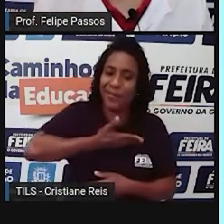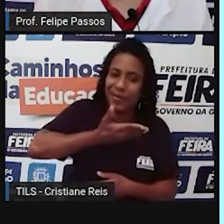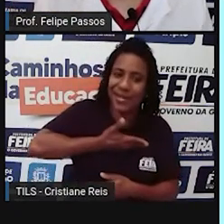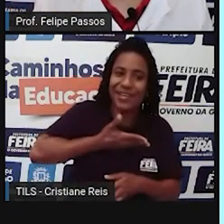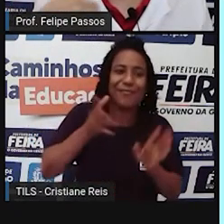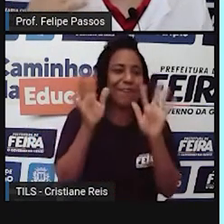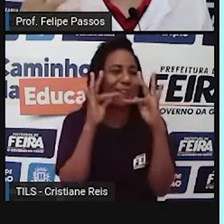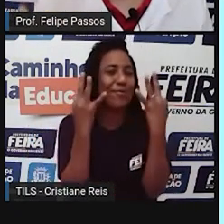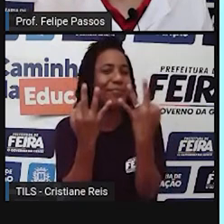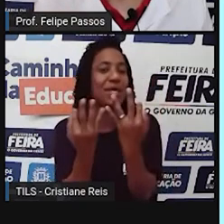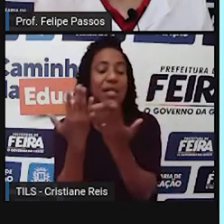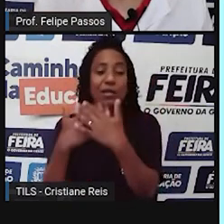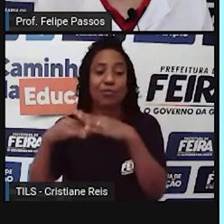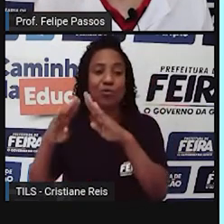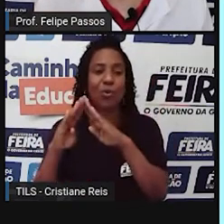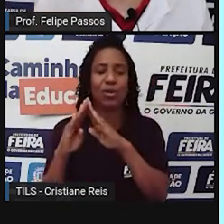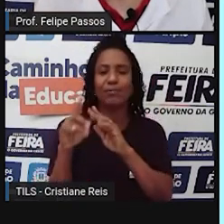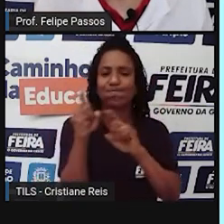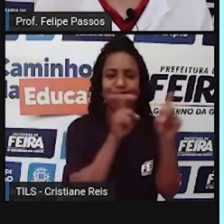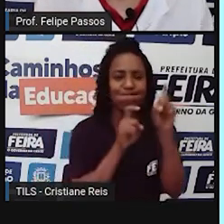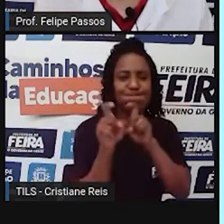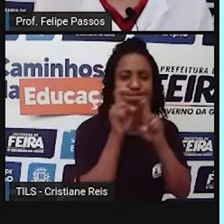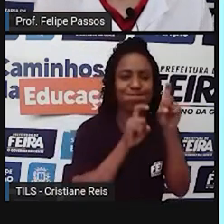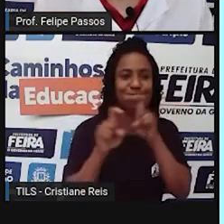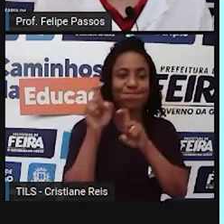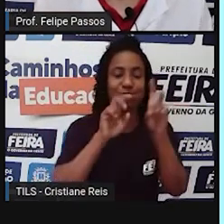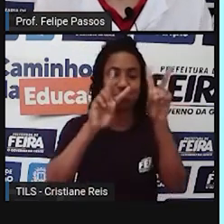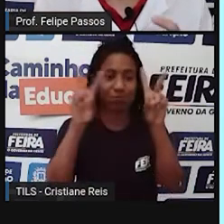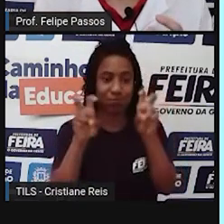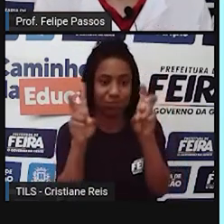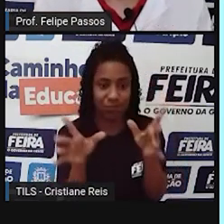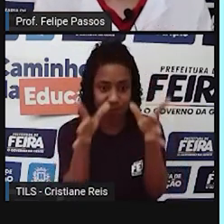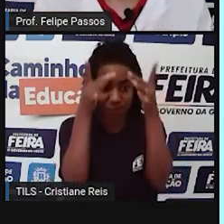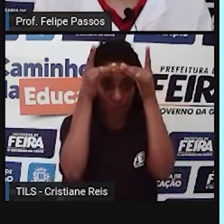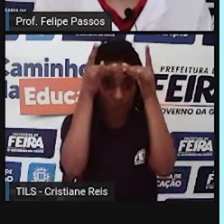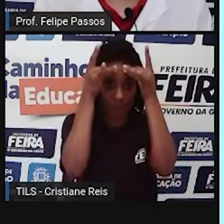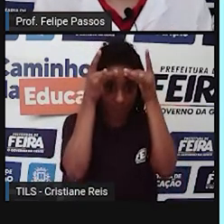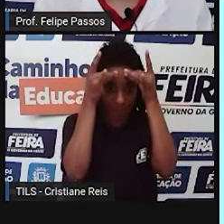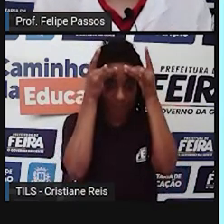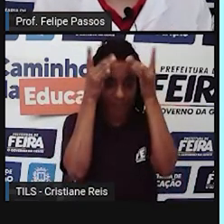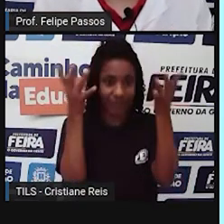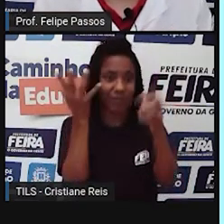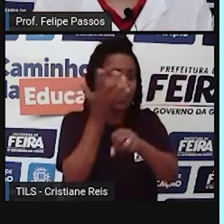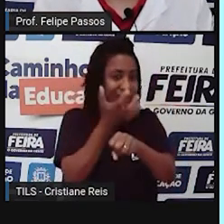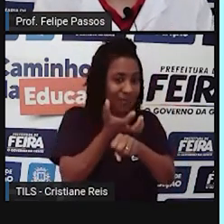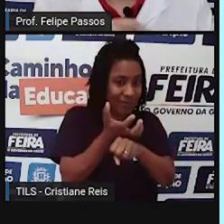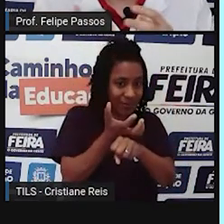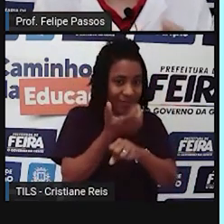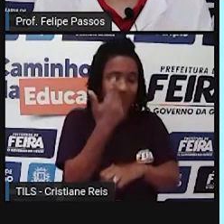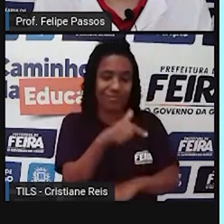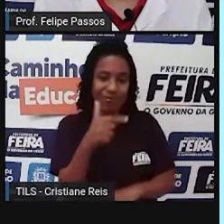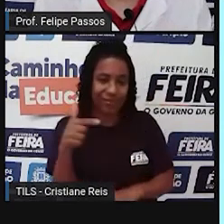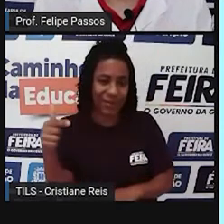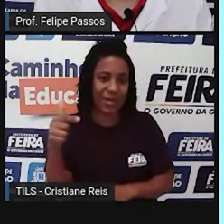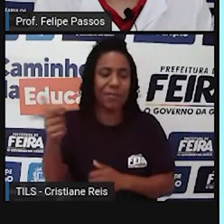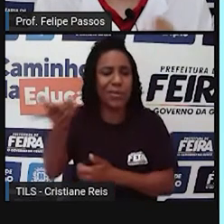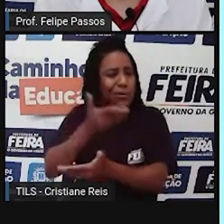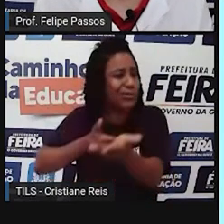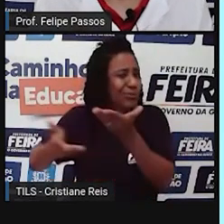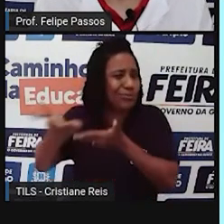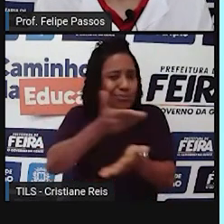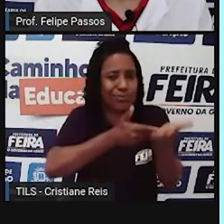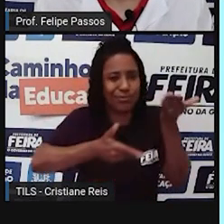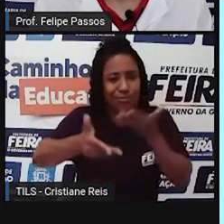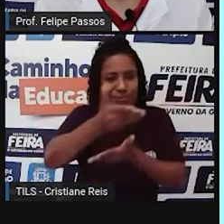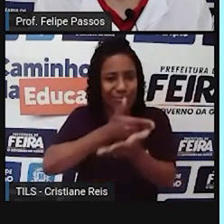para a sua escola, para a sua família. São temas que não têm necessariamente uma disciplina, tá? Eles são multidisciplinares